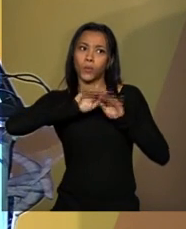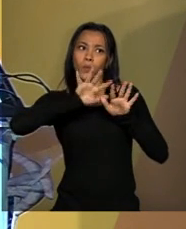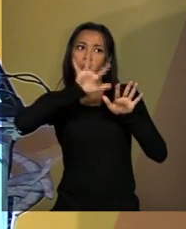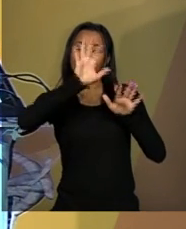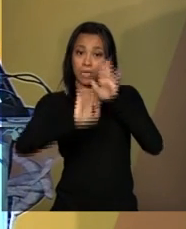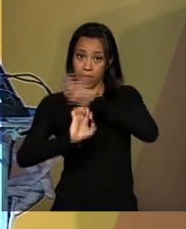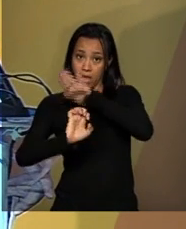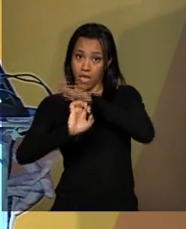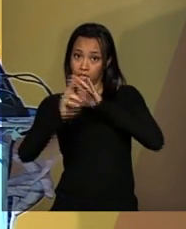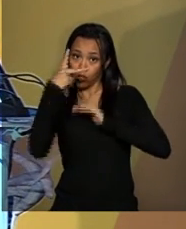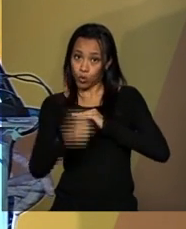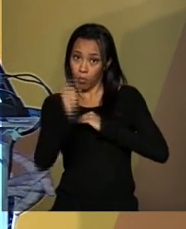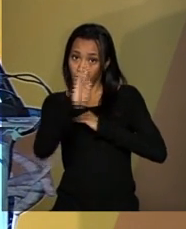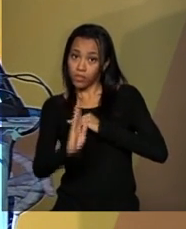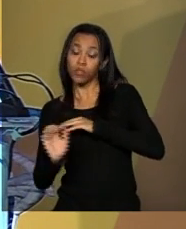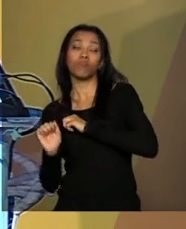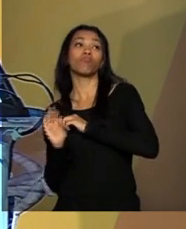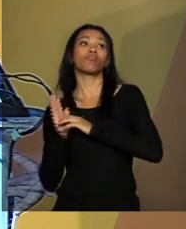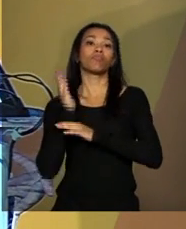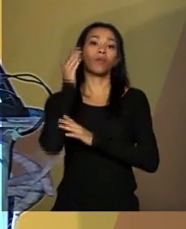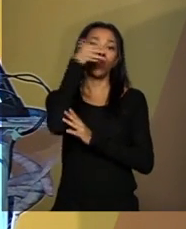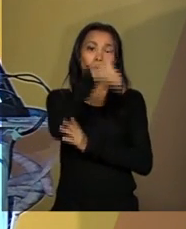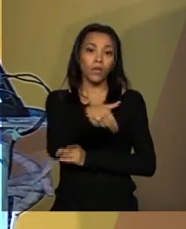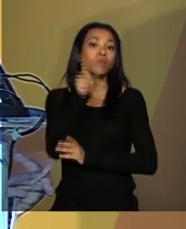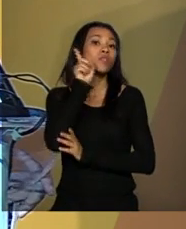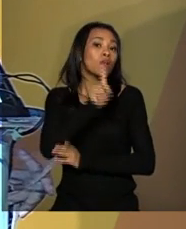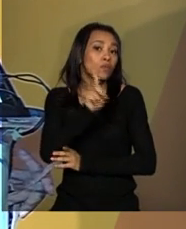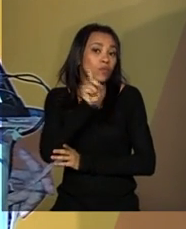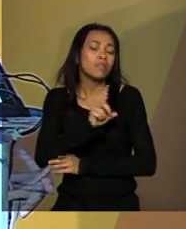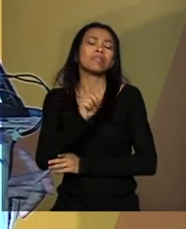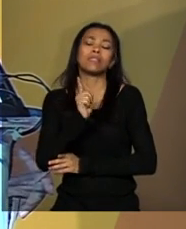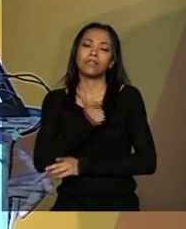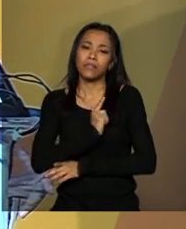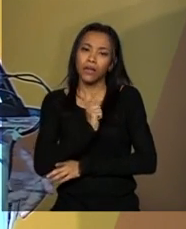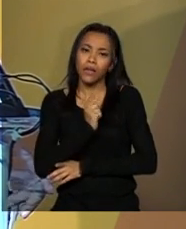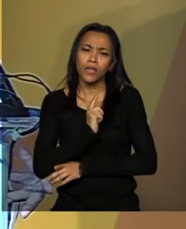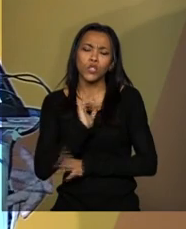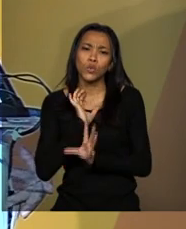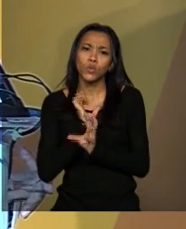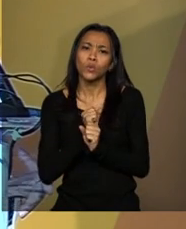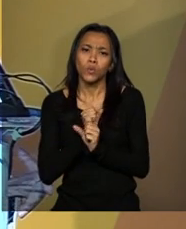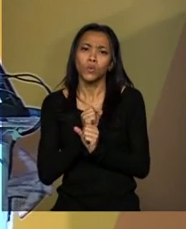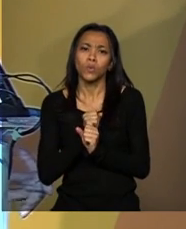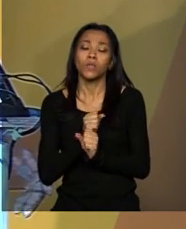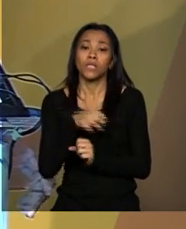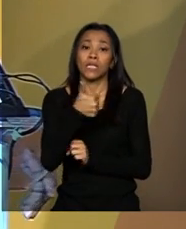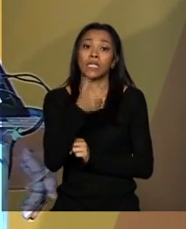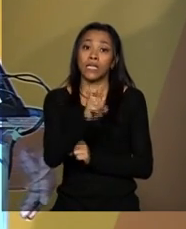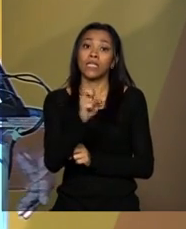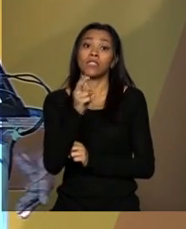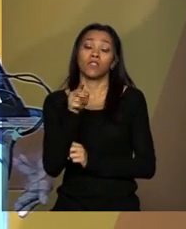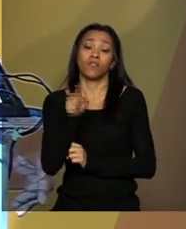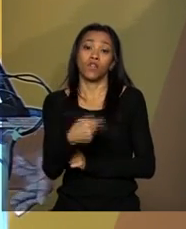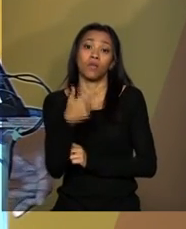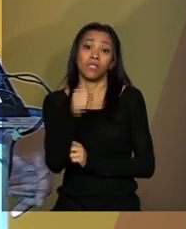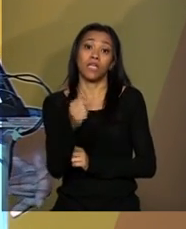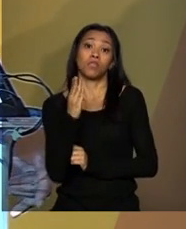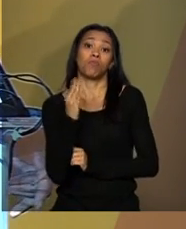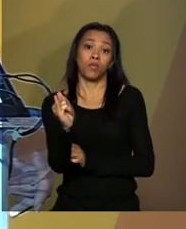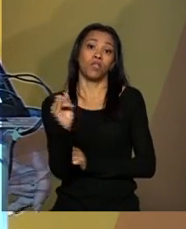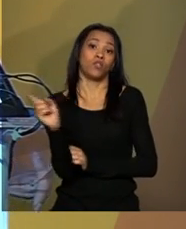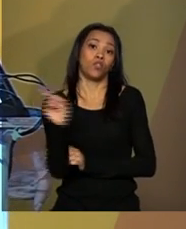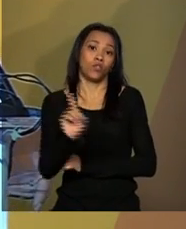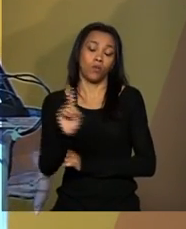Atualmente, as empresas brasileiras têm um estoque de 15,7 bilhões de dólares